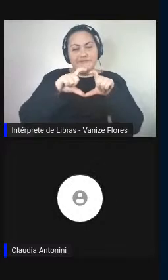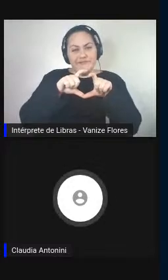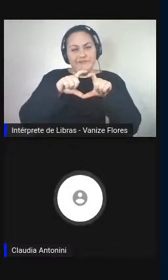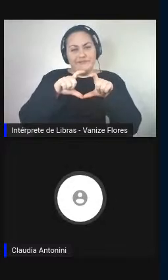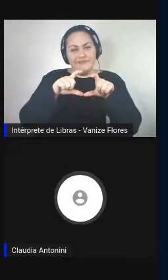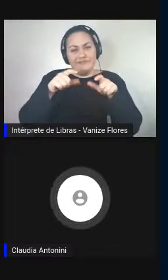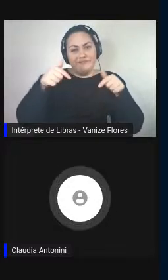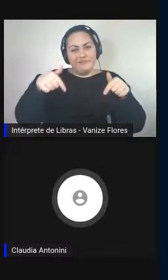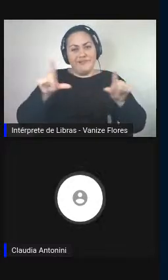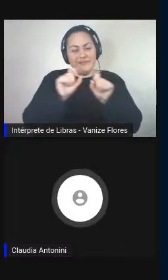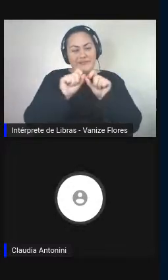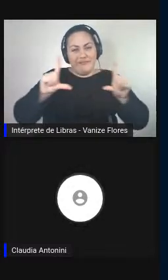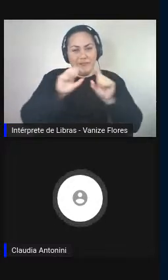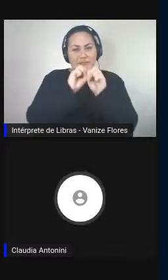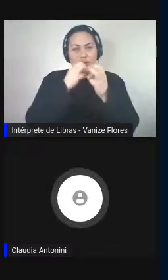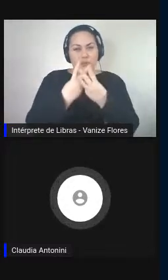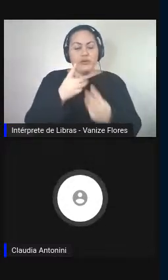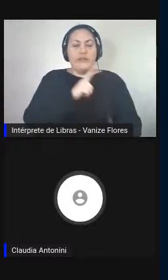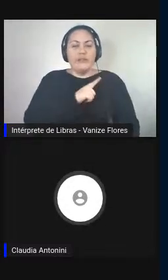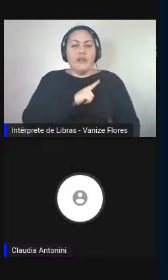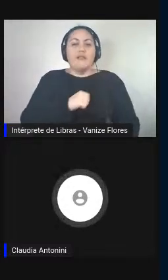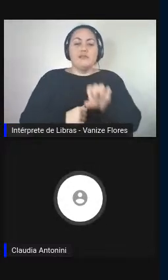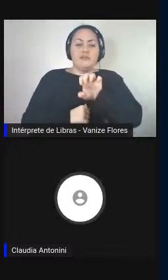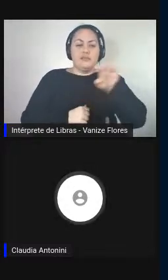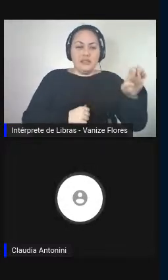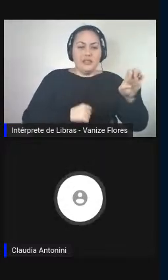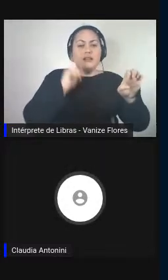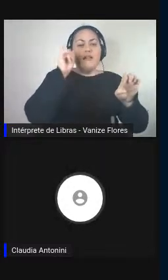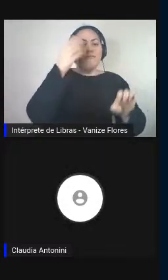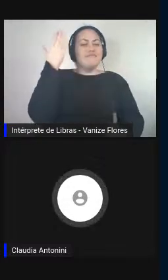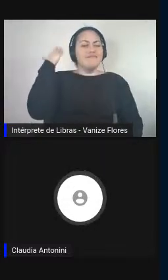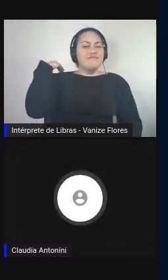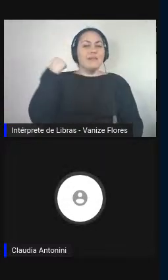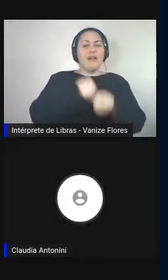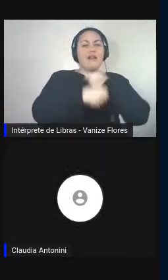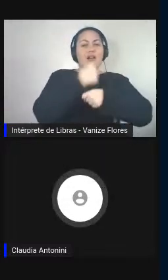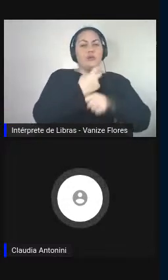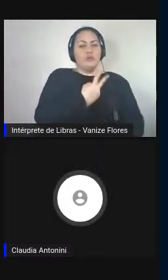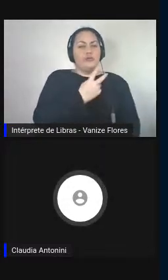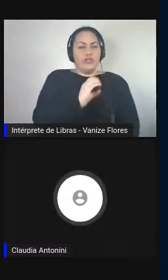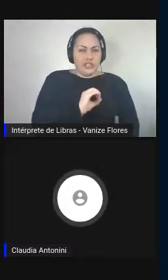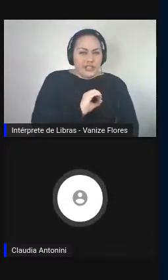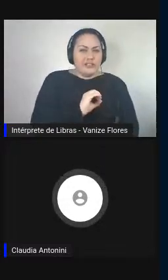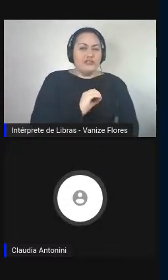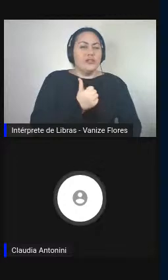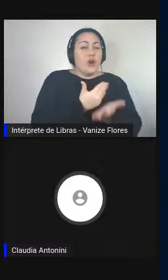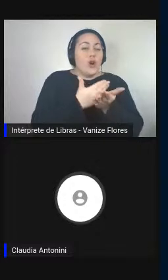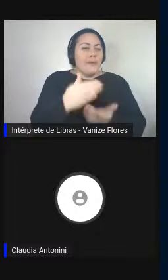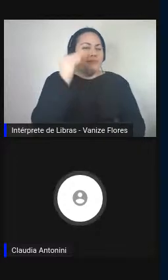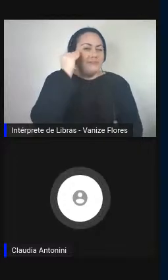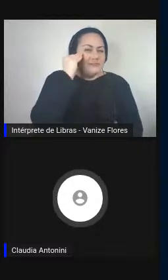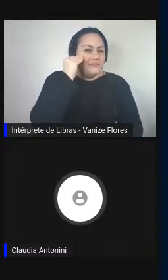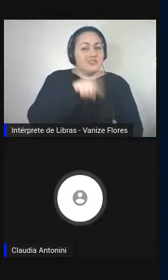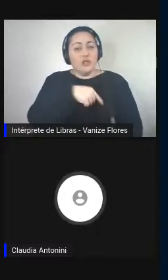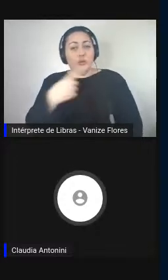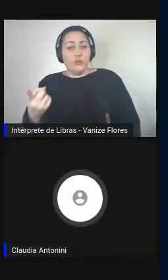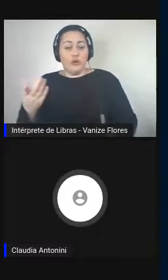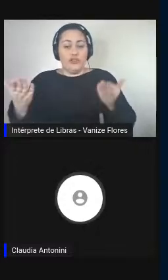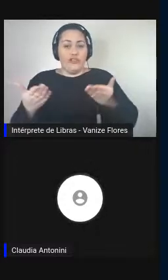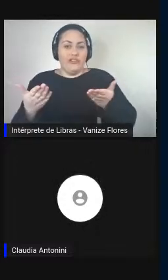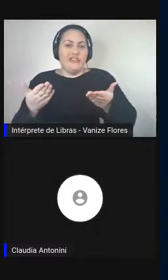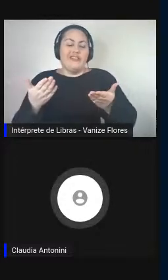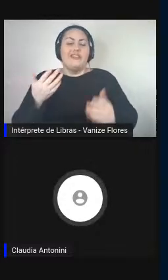dos anos 20, na direita nós vemos aquela que é a normalidade em qualquer cabine de